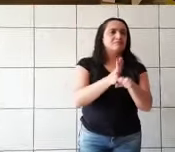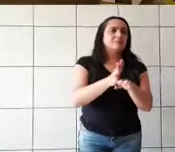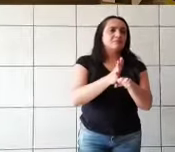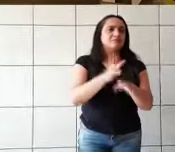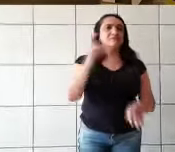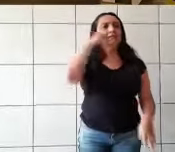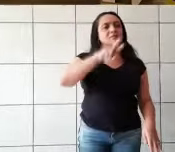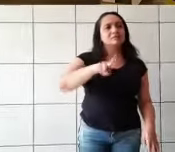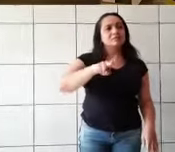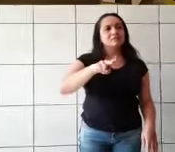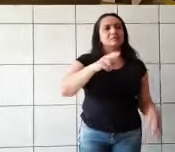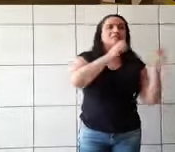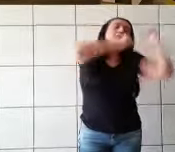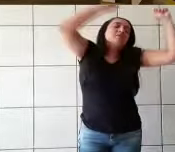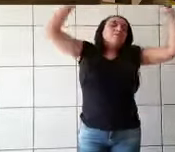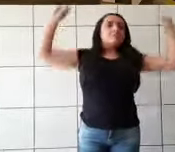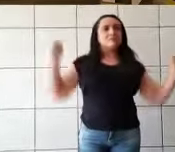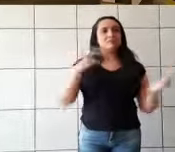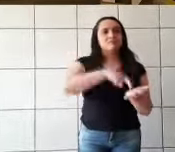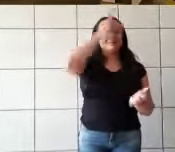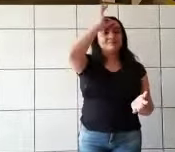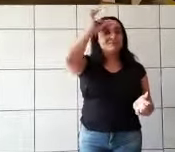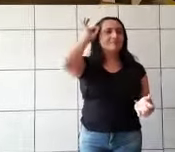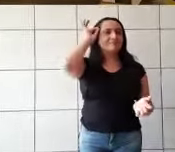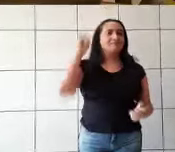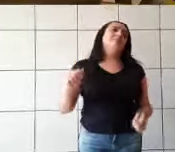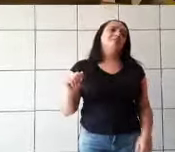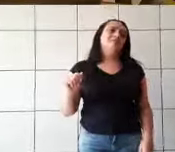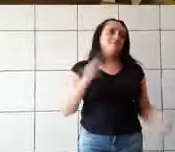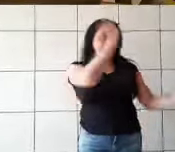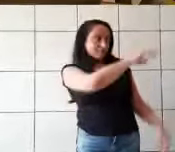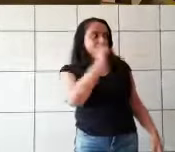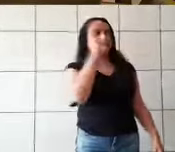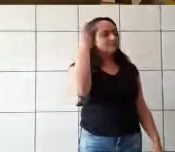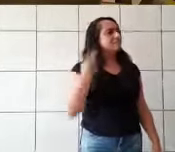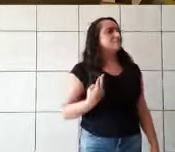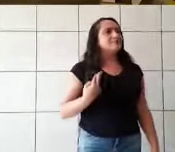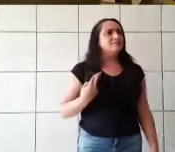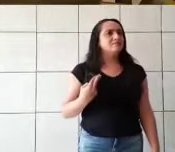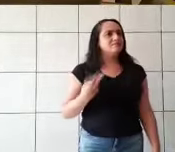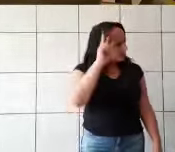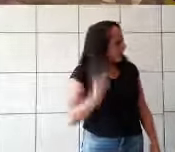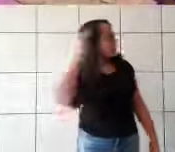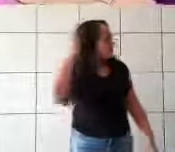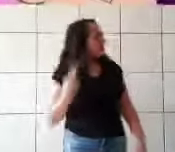Cinderela, Cinderela, venha logo aqui! Onde você estava? Depressa, prepare o nosso banho.